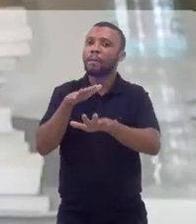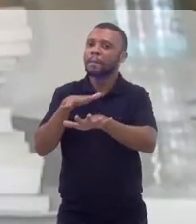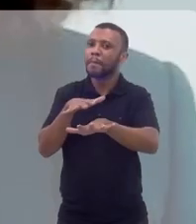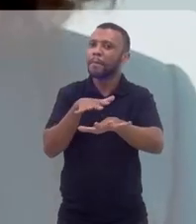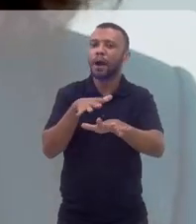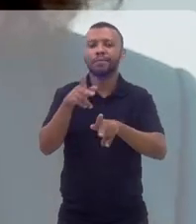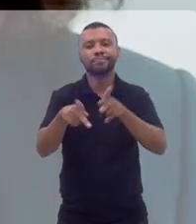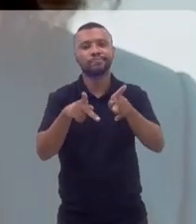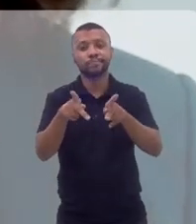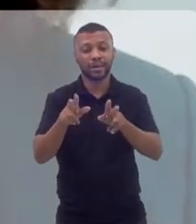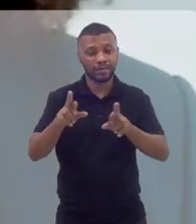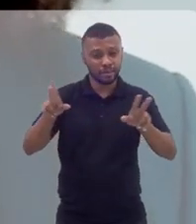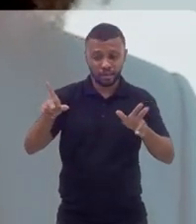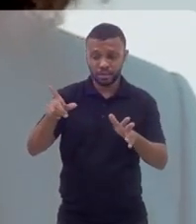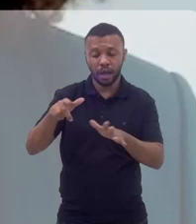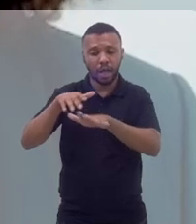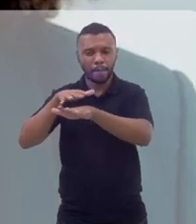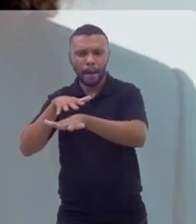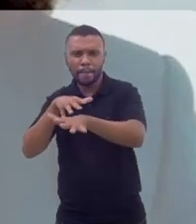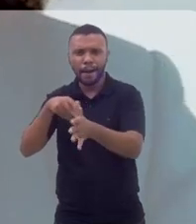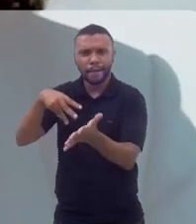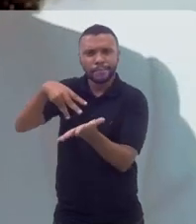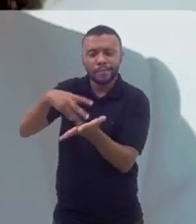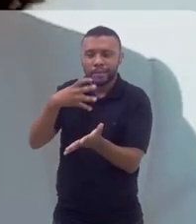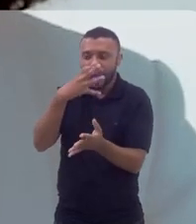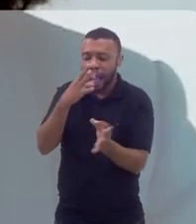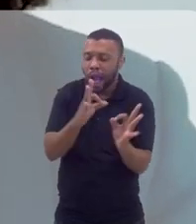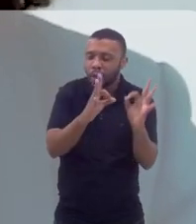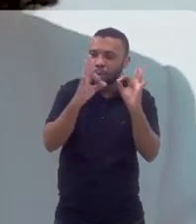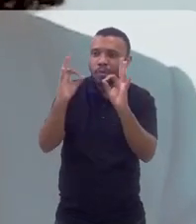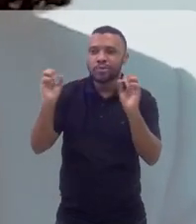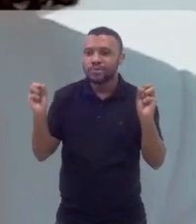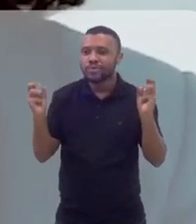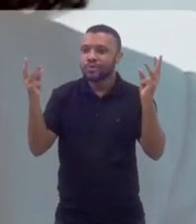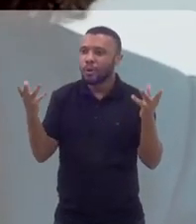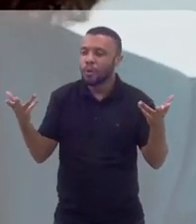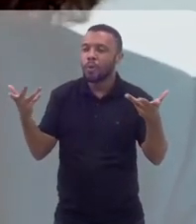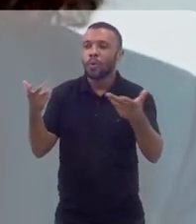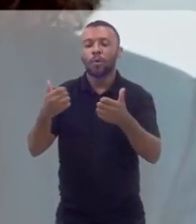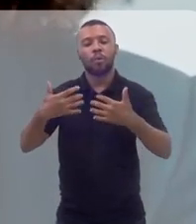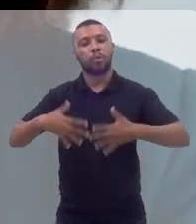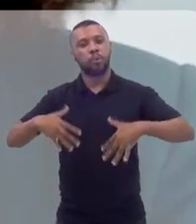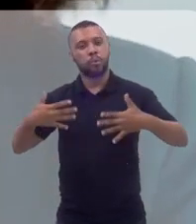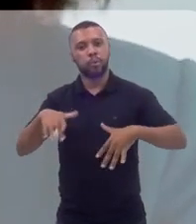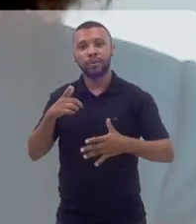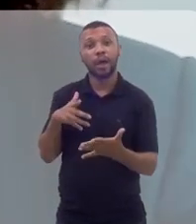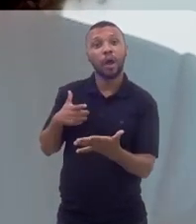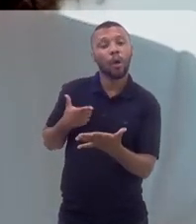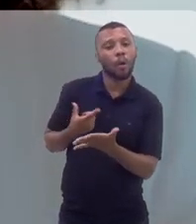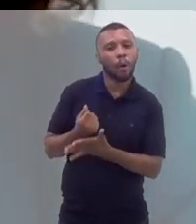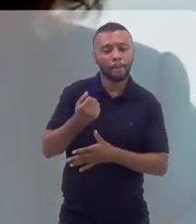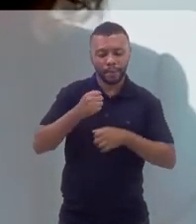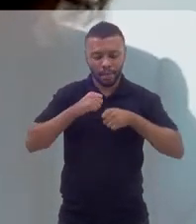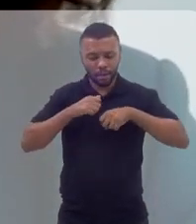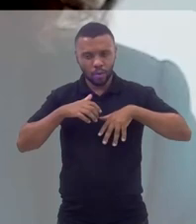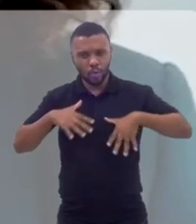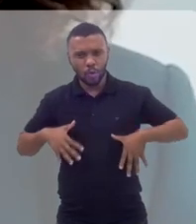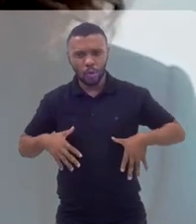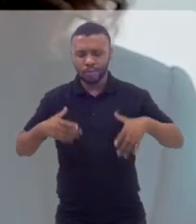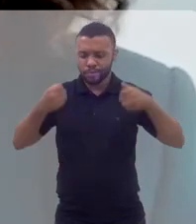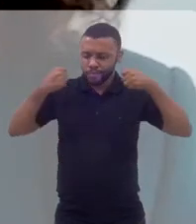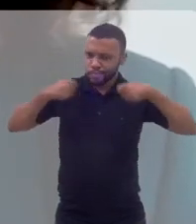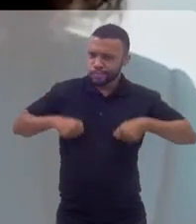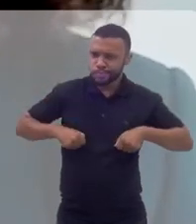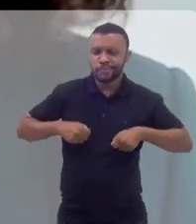de rua. Diferente do carnaval da sapucaía, em que você assiste um grande espetáculo ou você compra a fantasia para estar ali